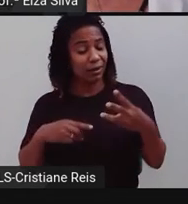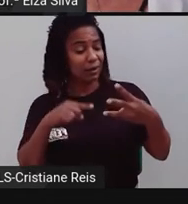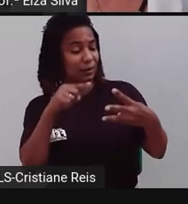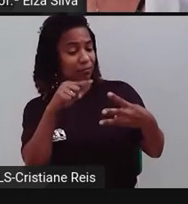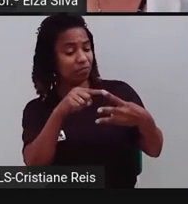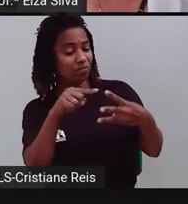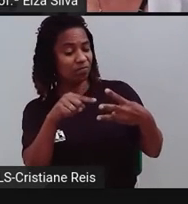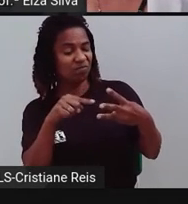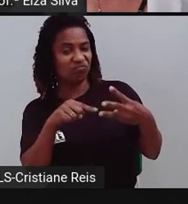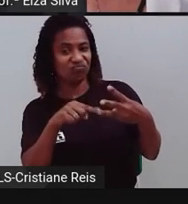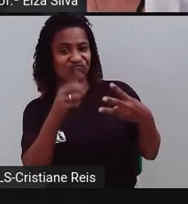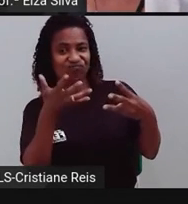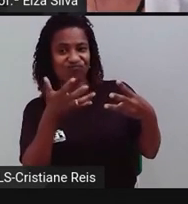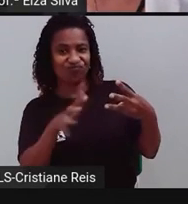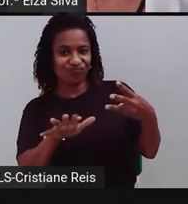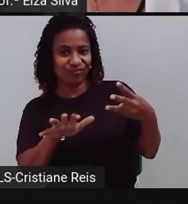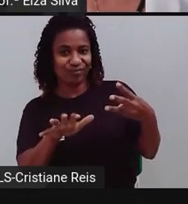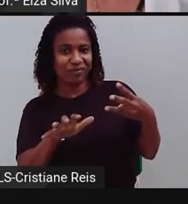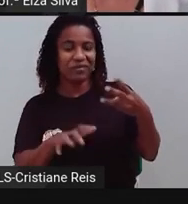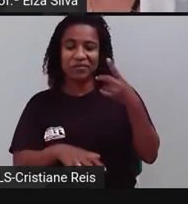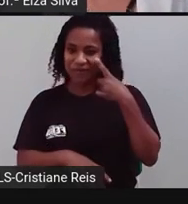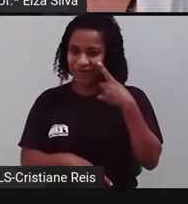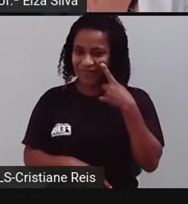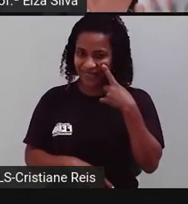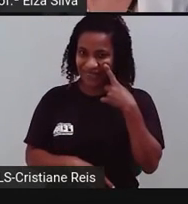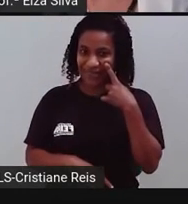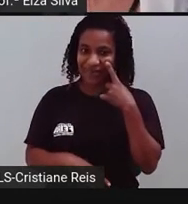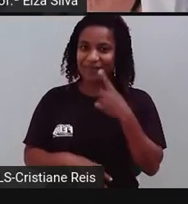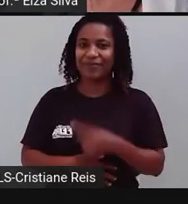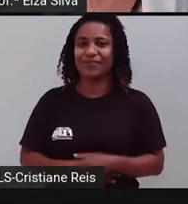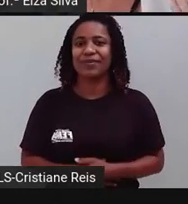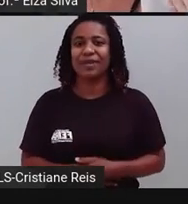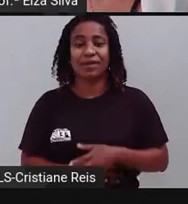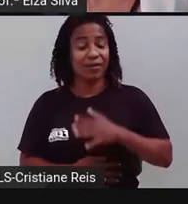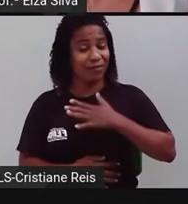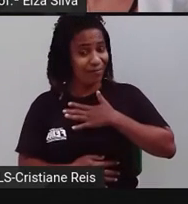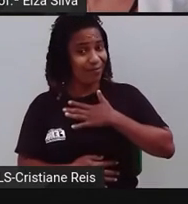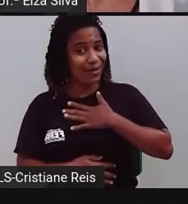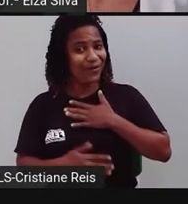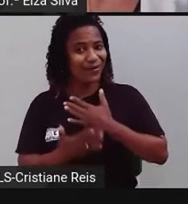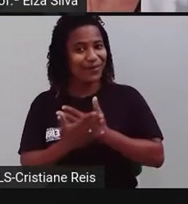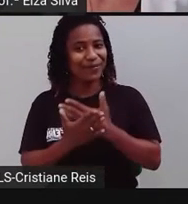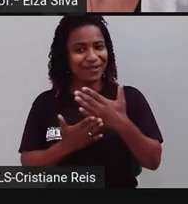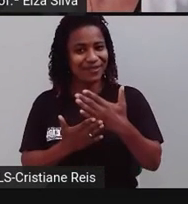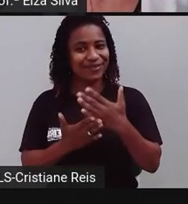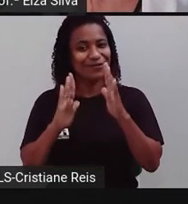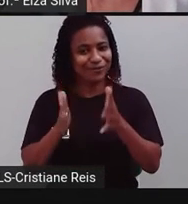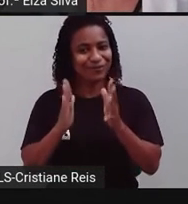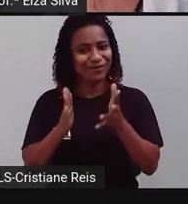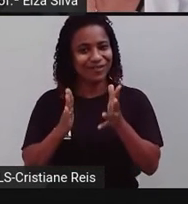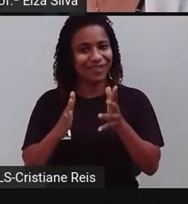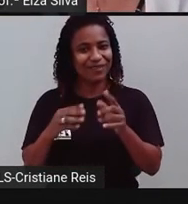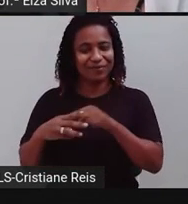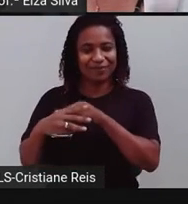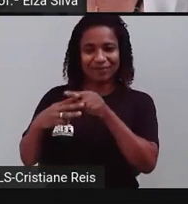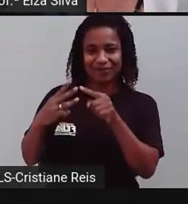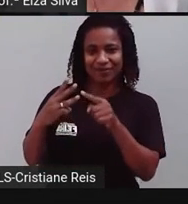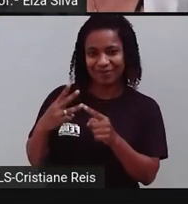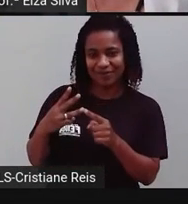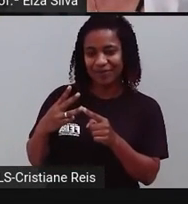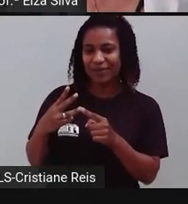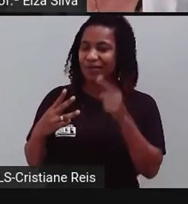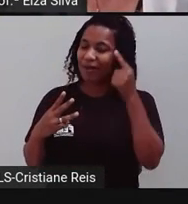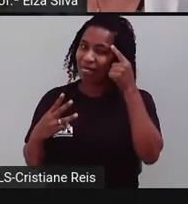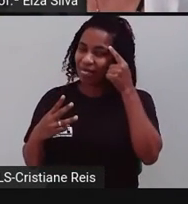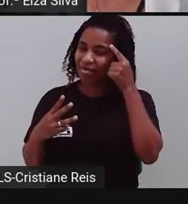fazer nas férias de vocês Então eu já comecei aqui a fazer o meu vacation plans Então só para dar uma